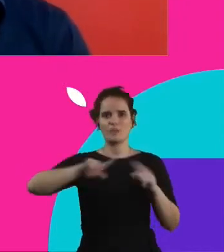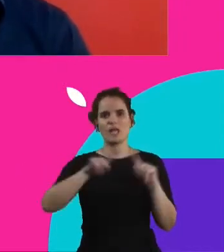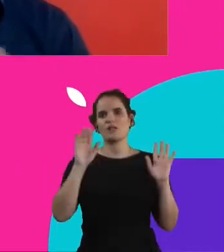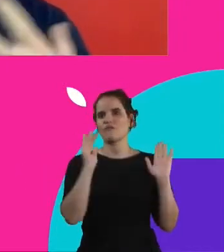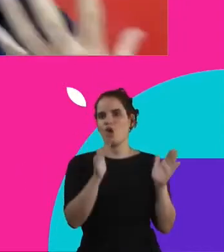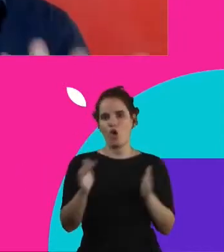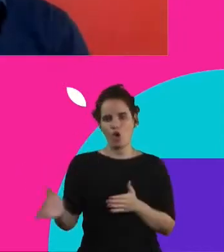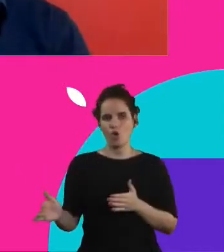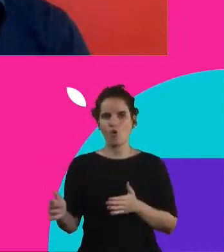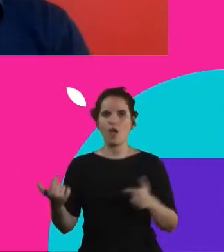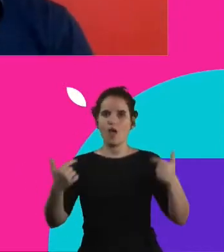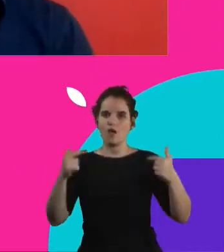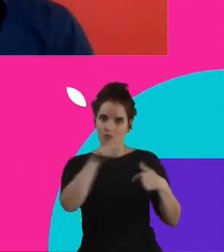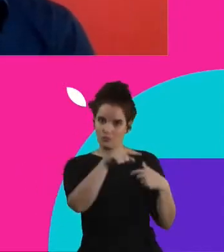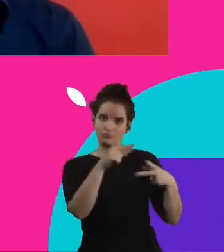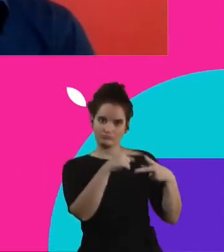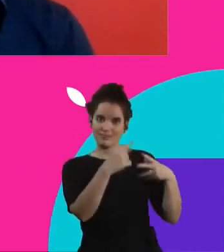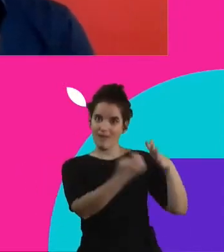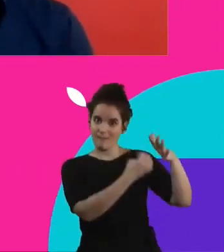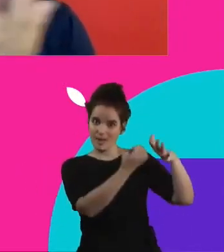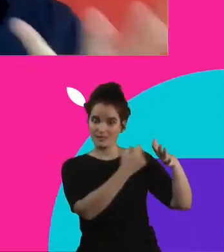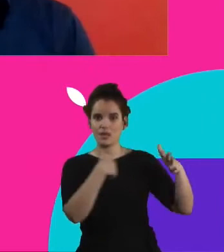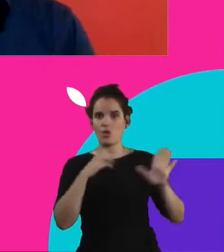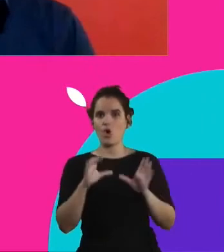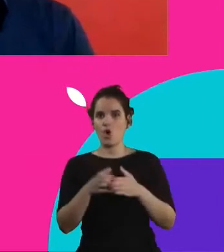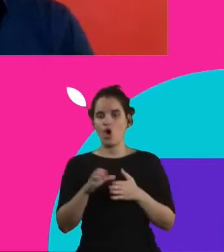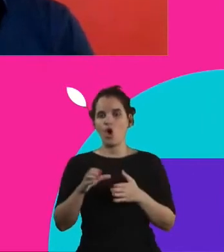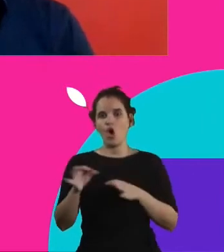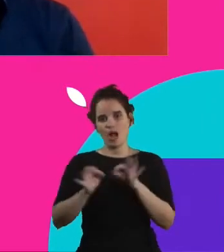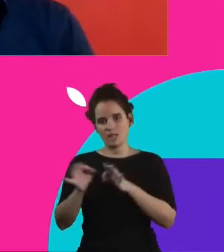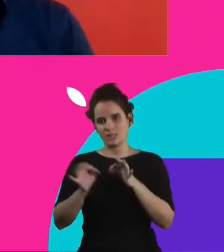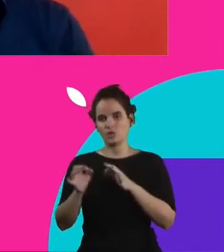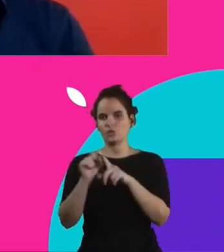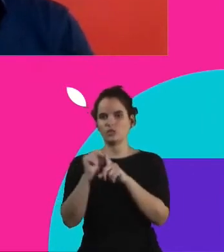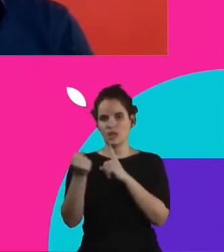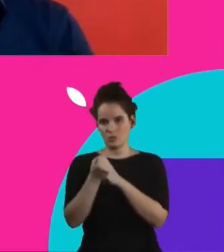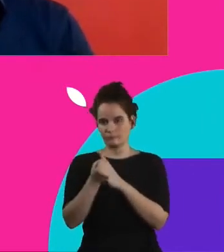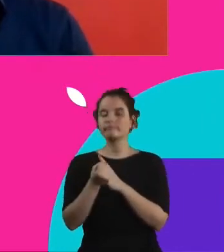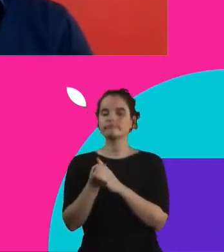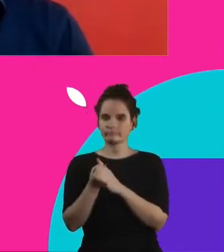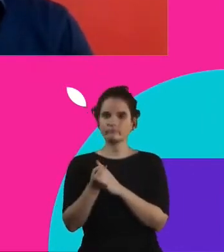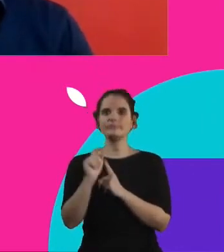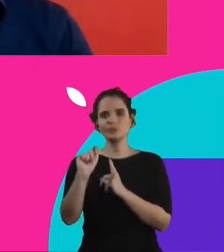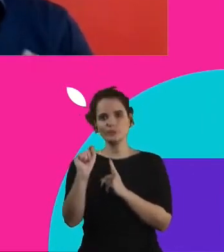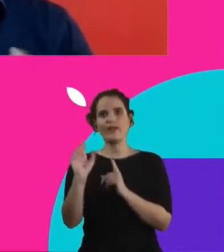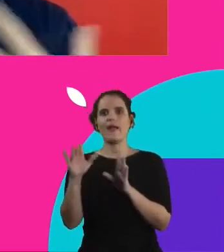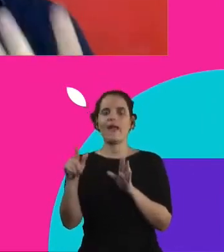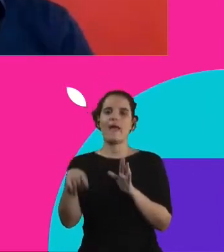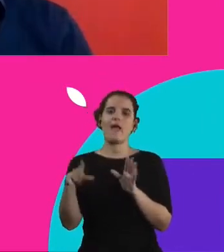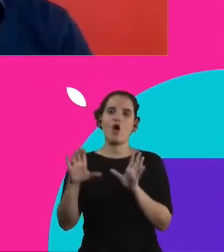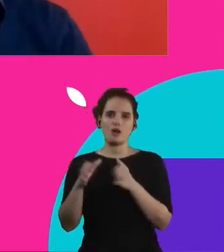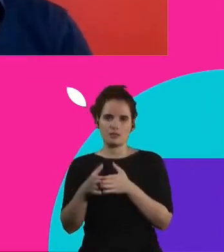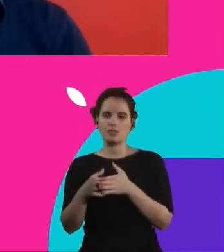você fala que é uma empresa, a gente é uma organização social, da sociedade civil e o que transforma a gente também numa organização que